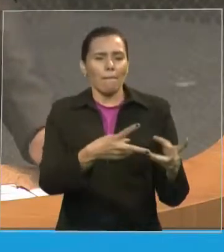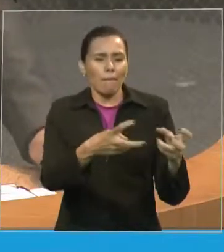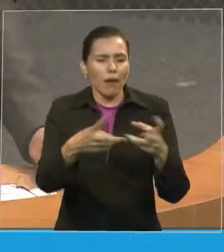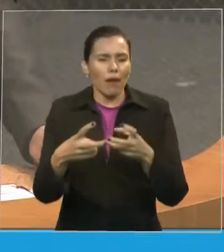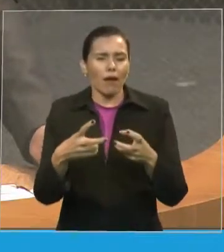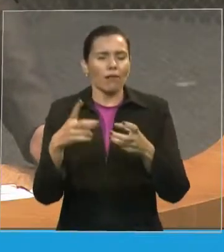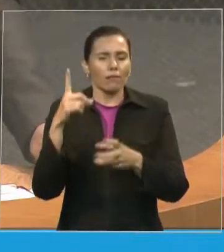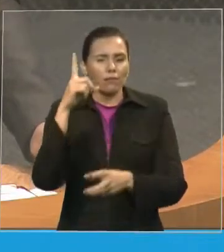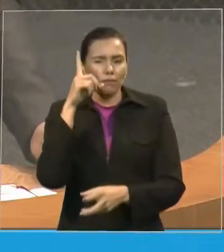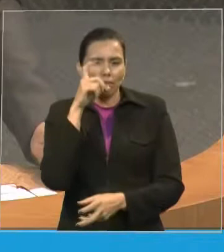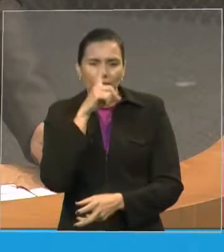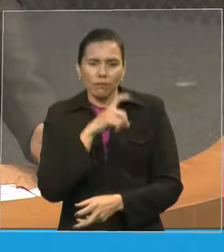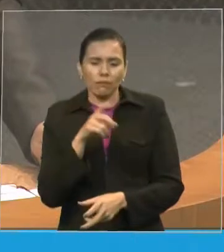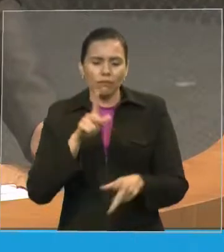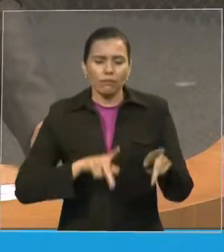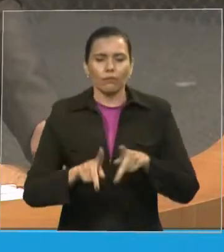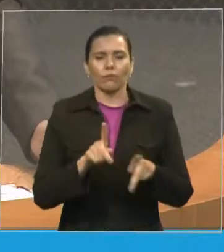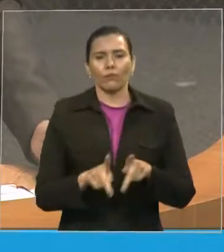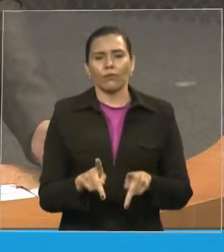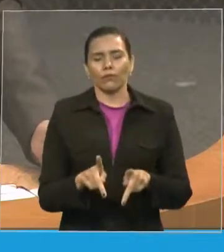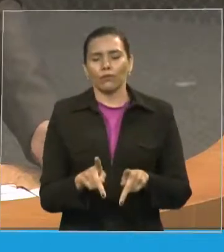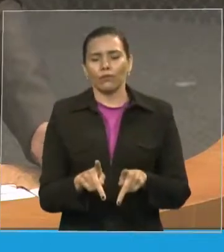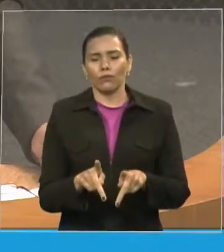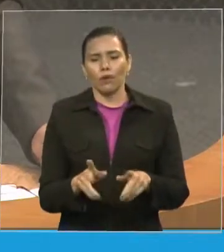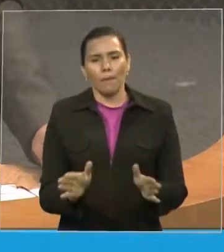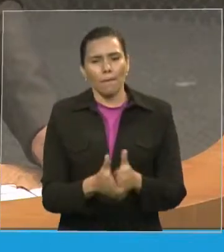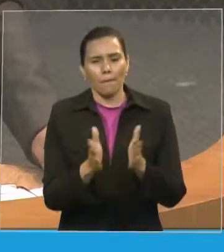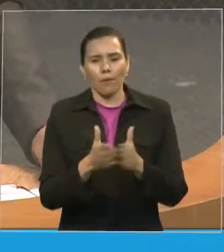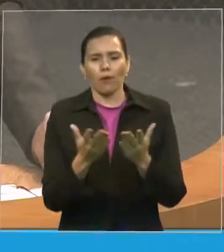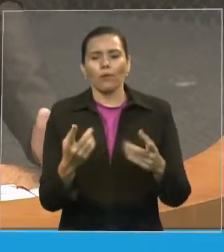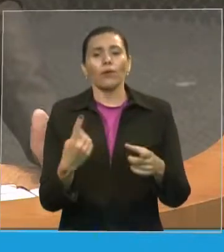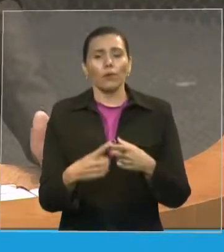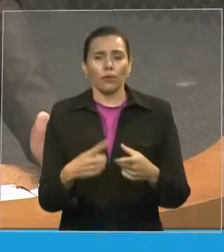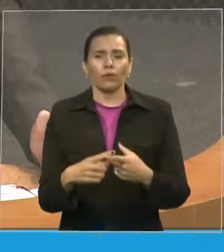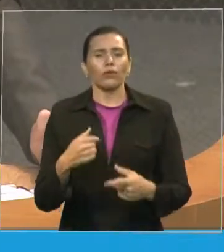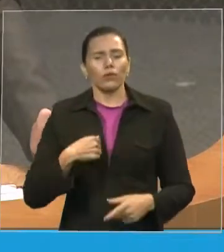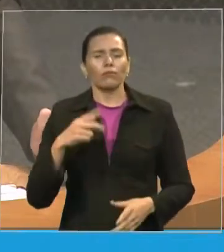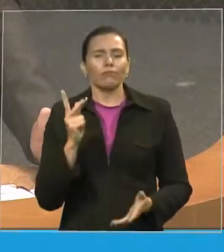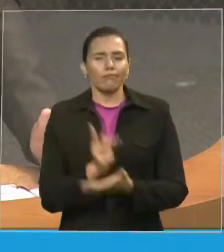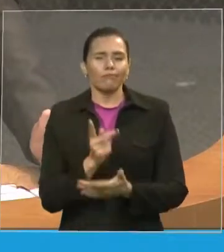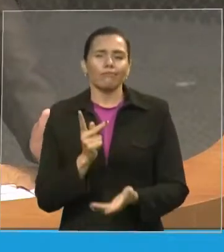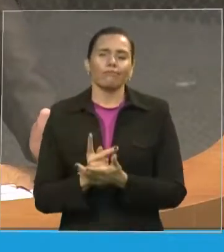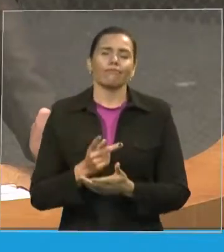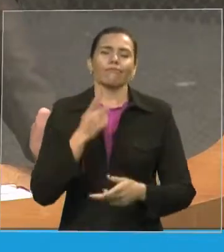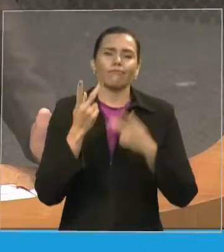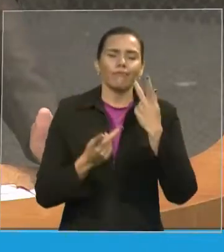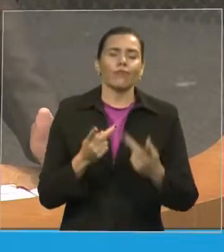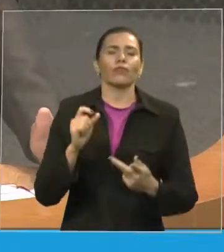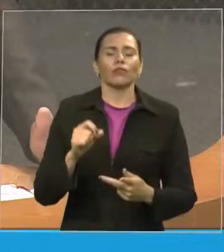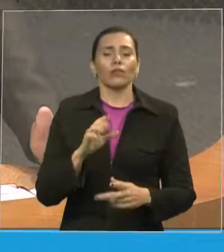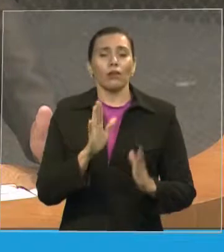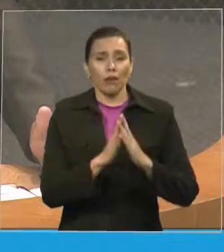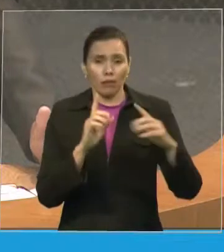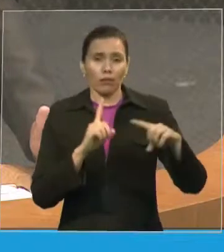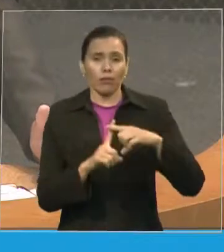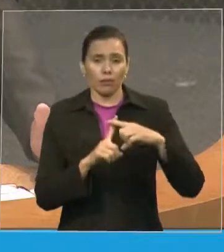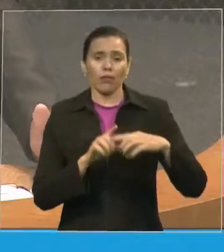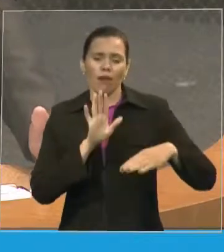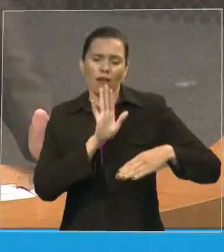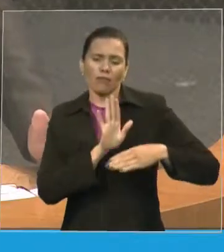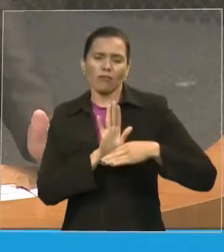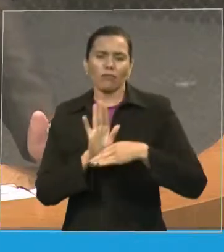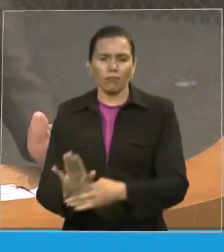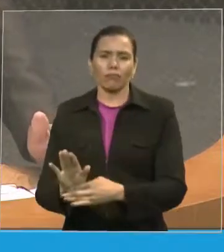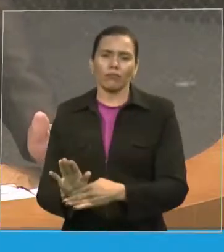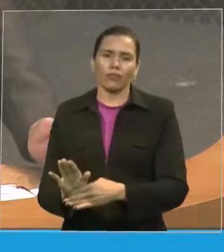Por isso que eu sempre digo que ela folga o poder público em algumas áreas. Na educação